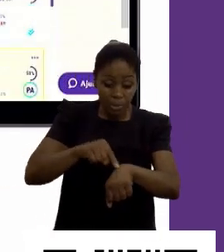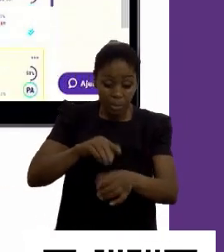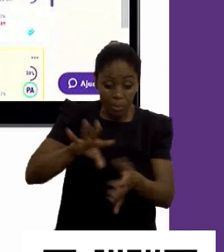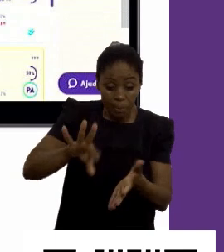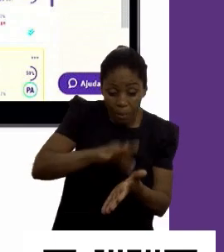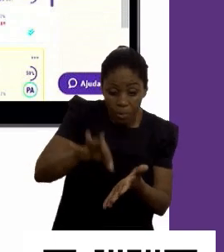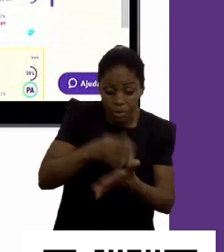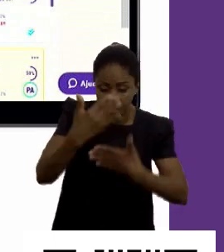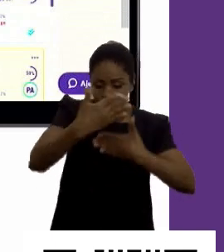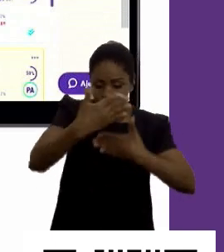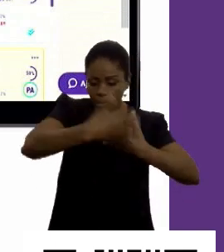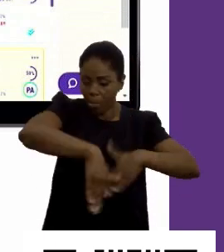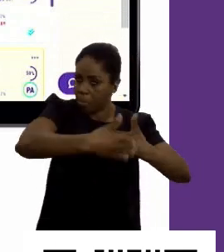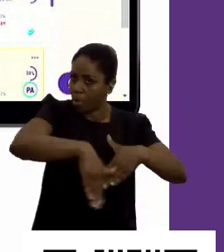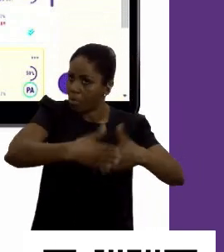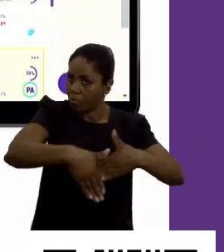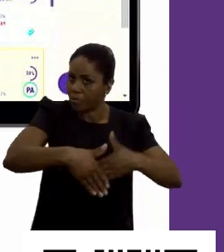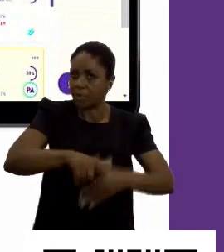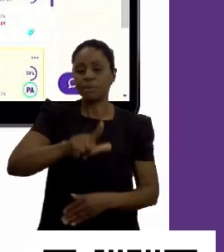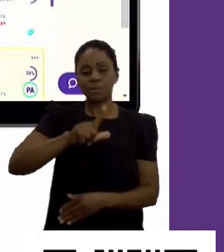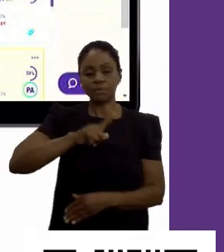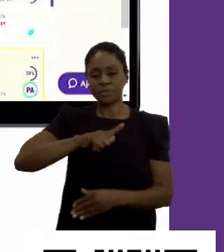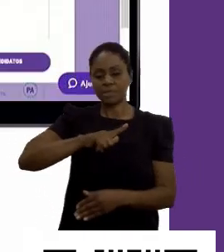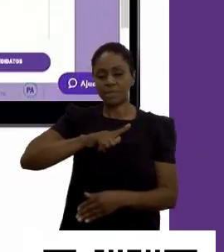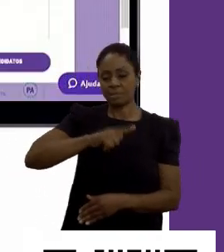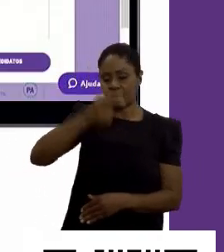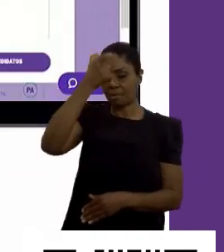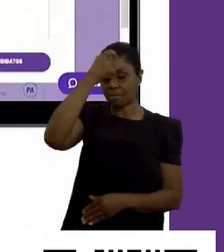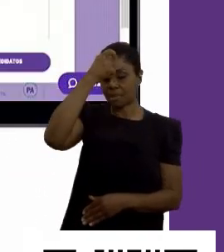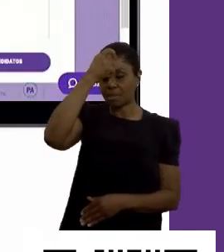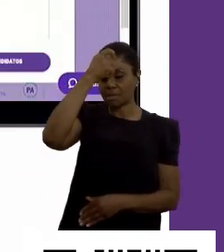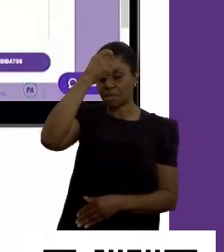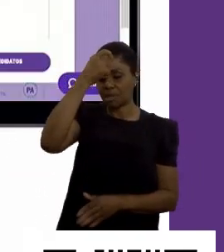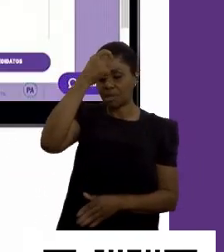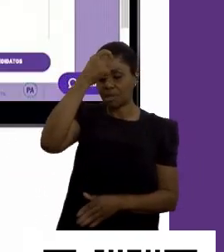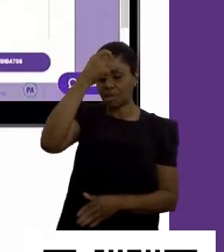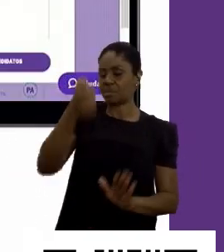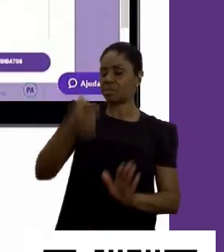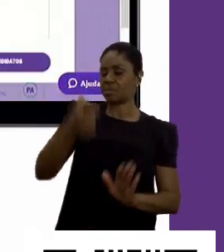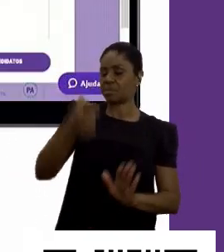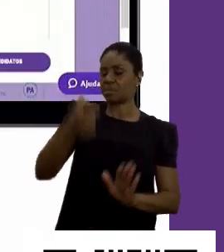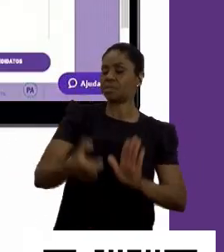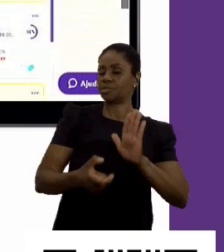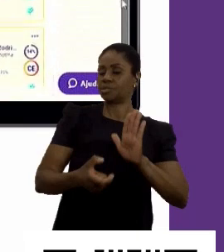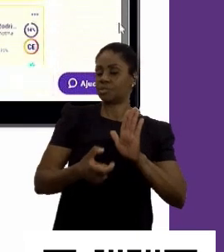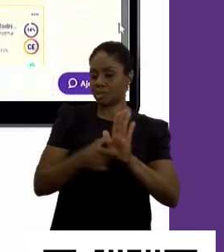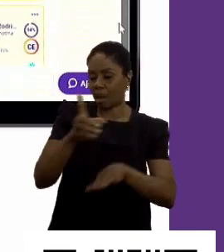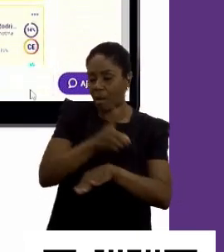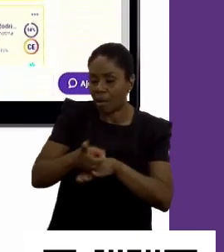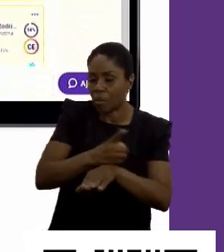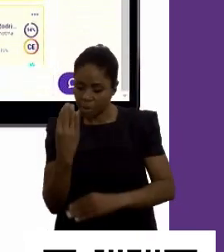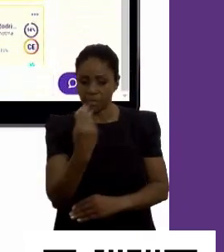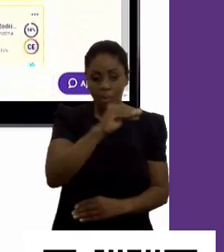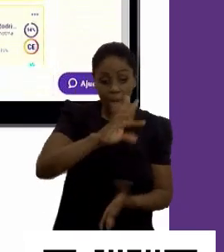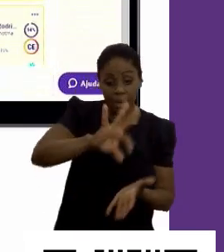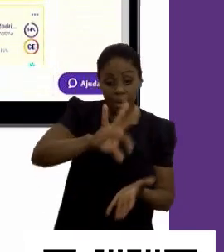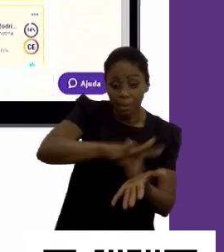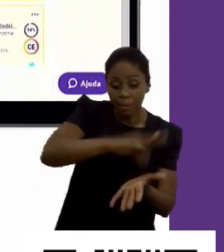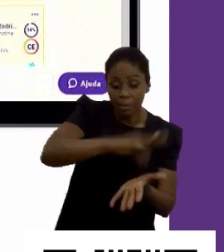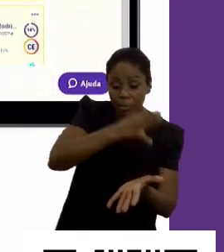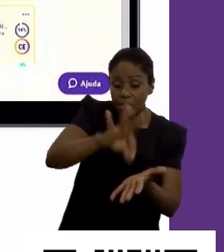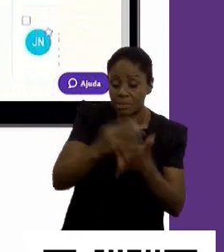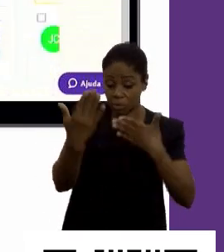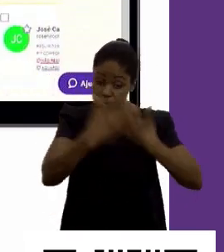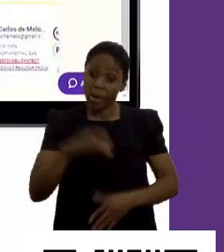Então, quando você tem automação, quando você tem inteligência, né? Digital para colocar na aplicação dessa correção das provas, você é mais